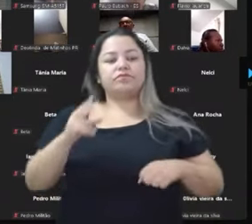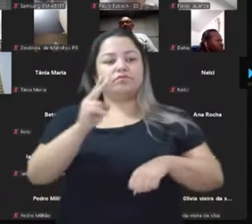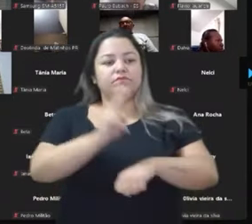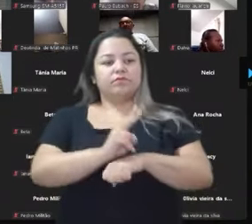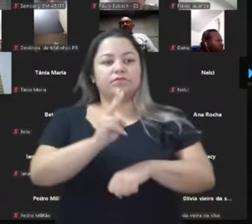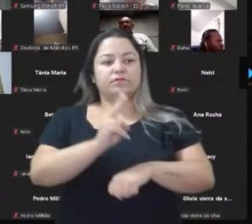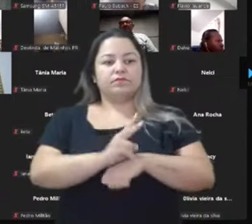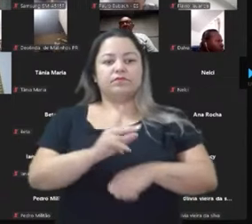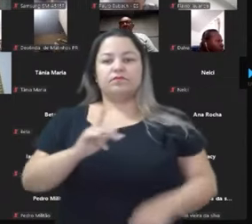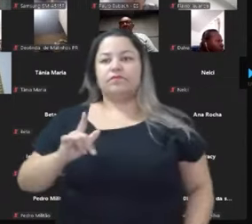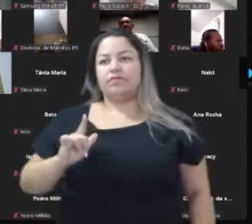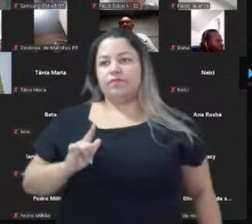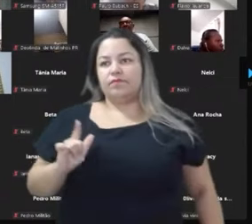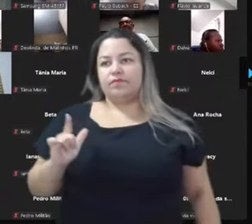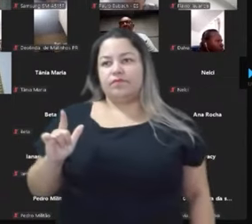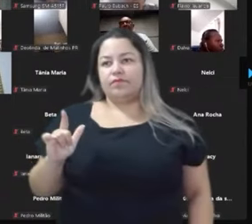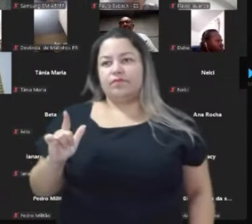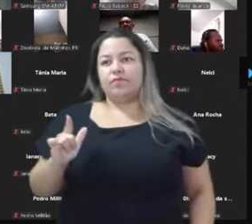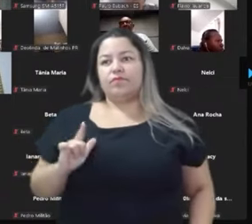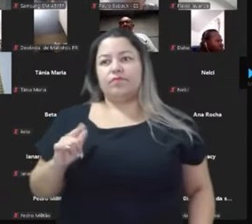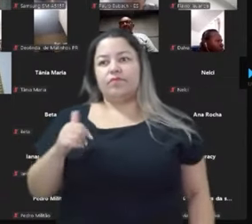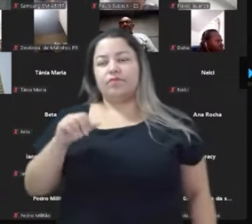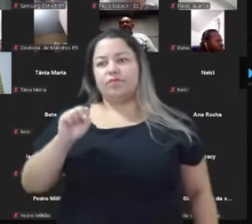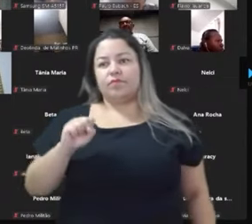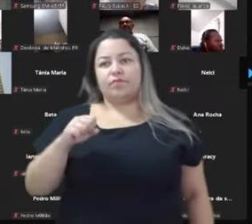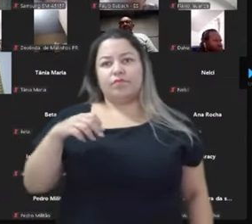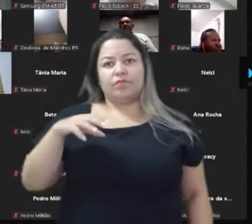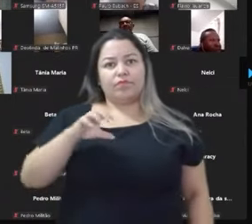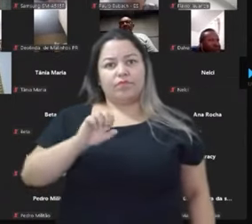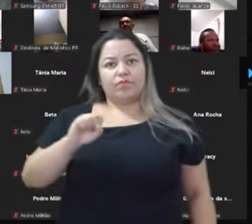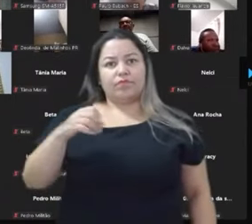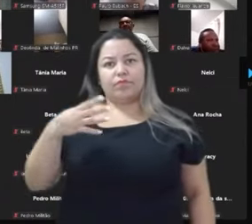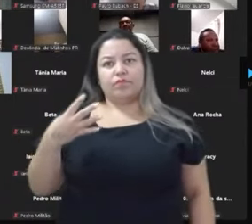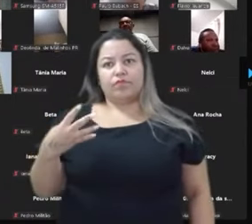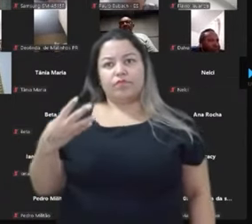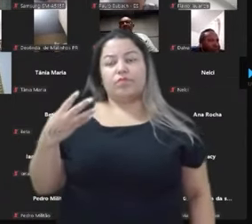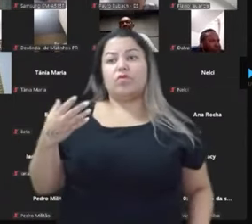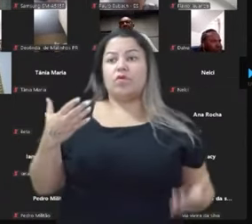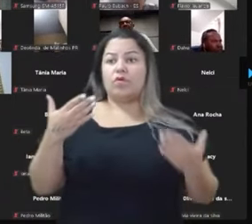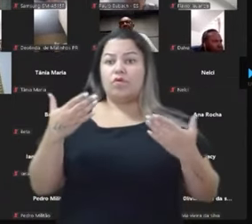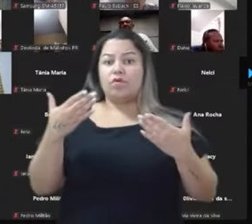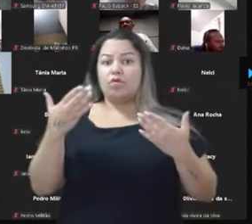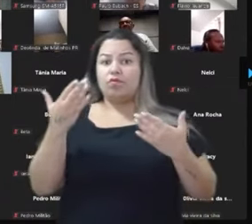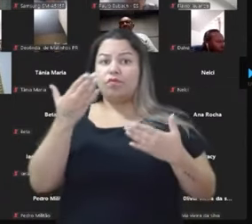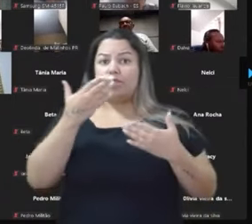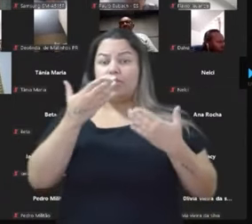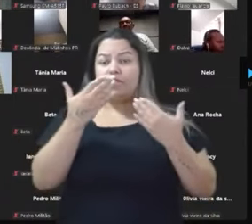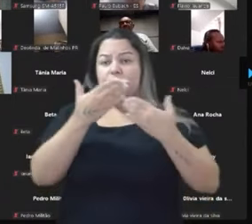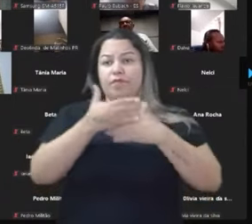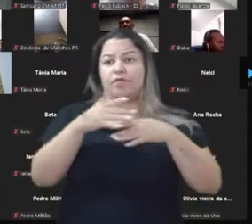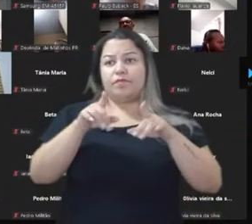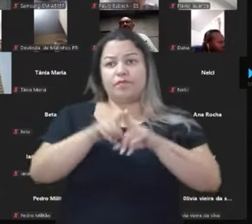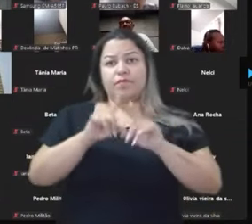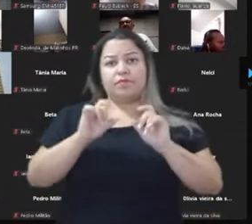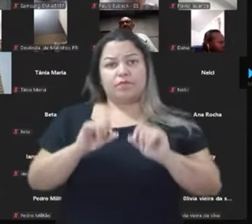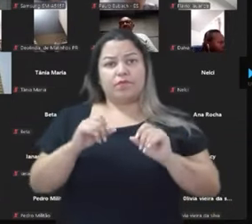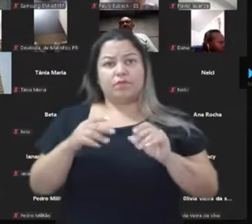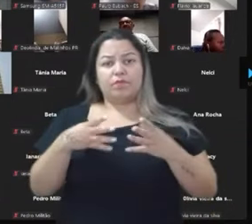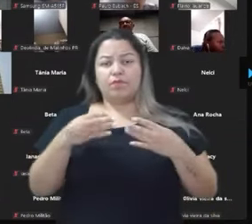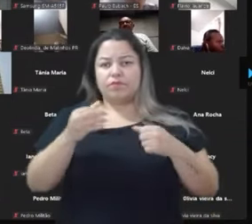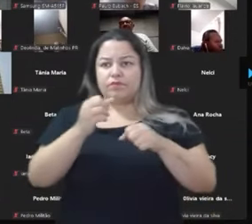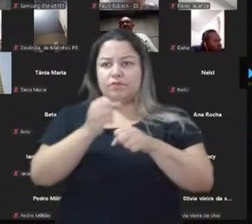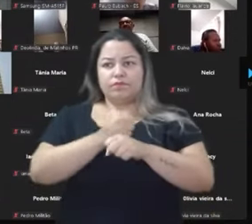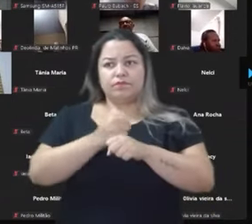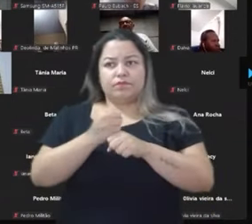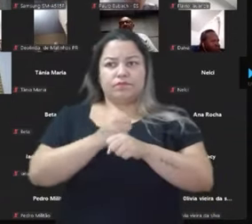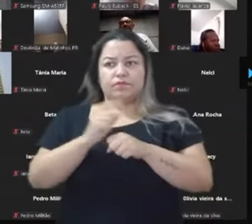Temos aí indiciamentos, hoje saíram aí 884 páginas de provas, então a gente, nós da esquerda, estaremos na ofensiva por muito tempo. Eles estão na